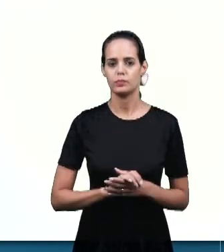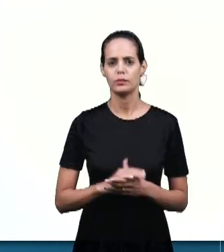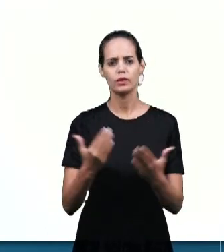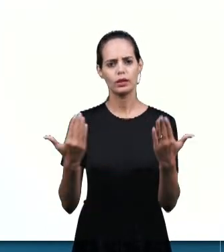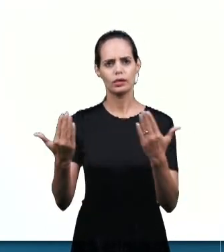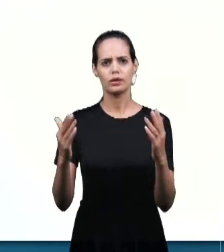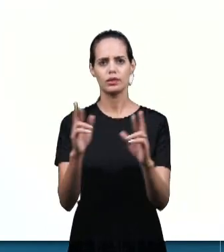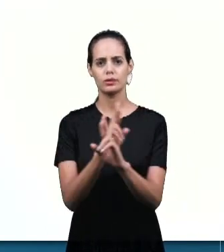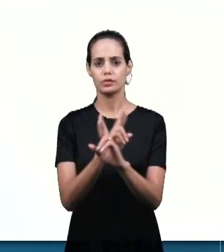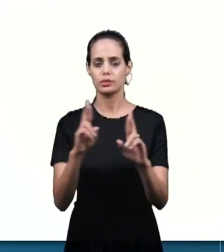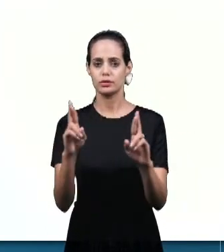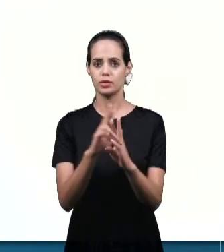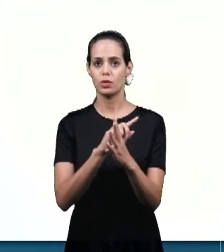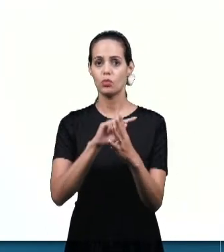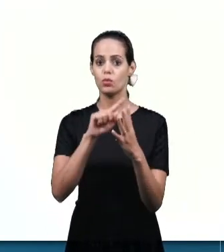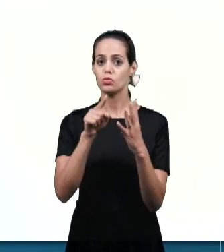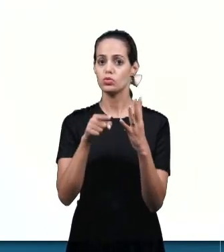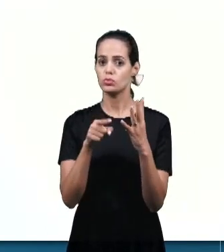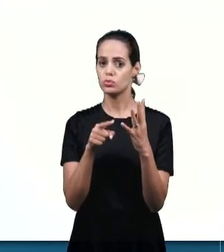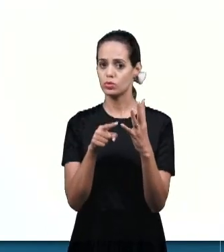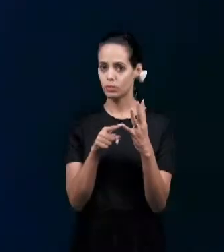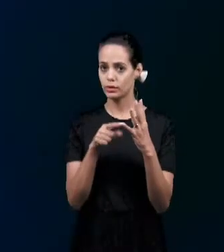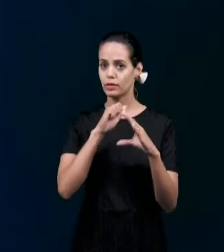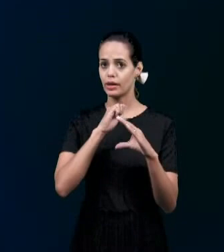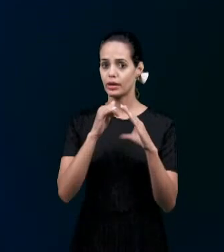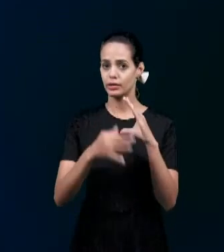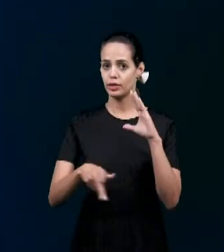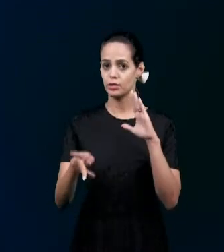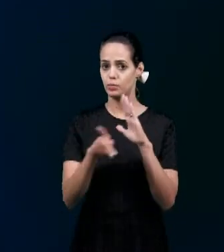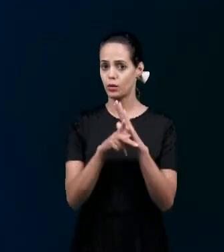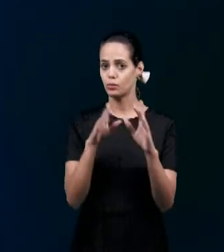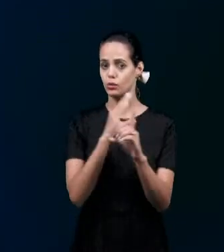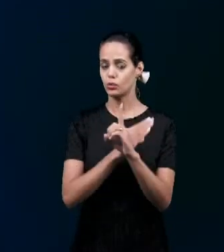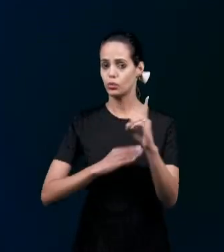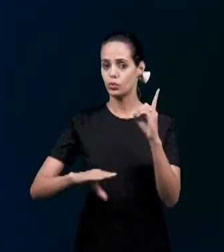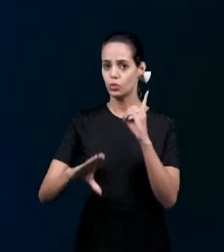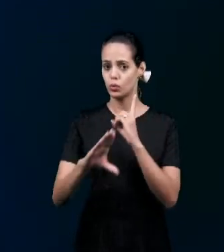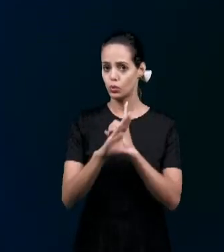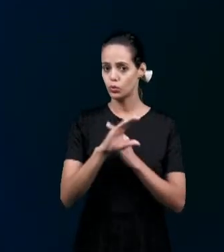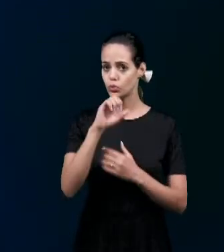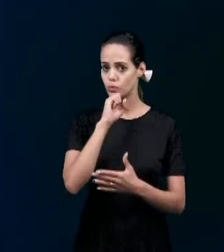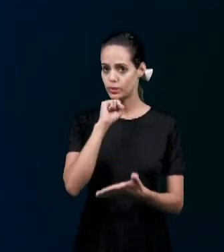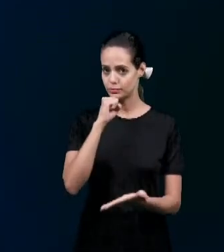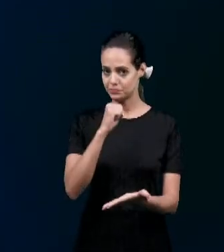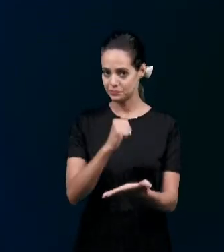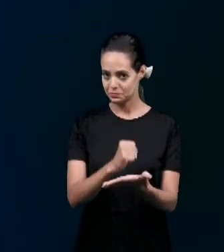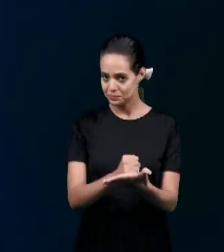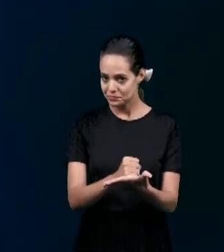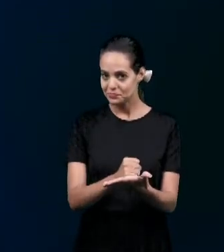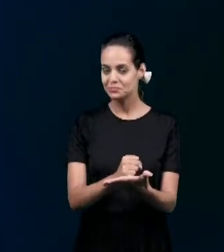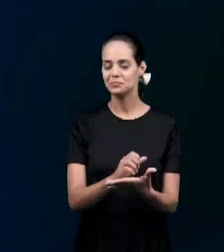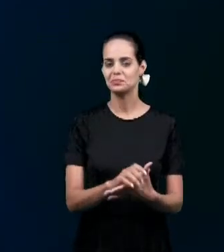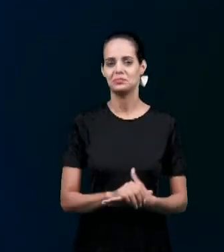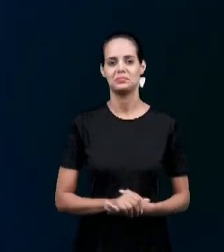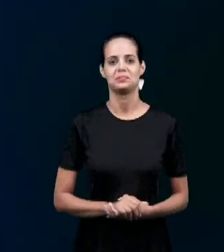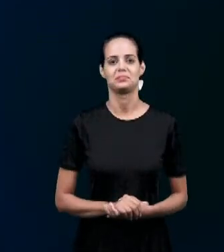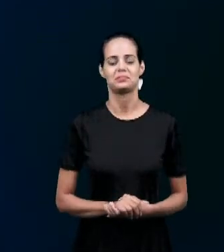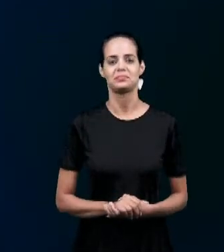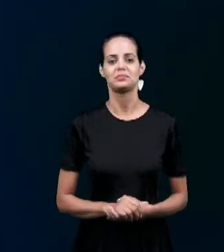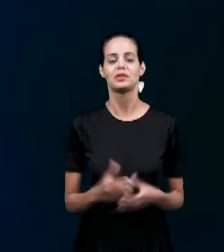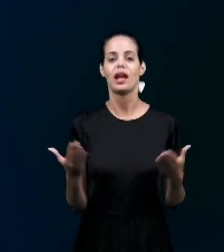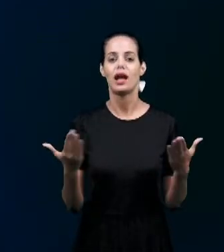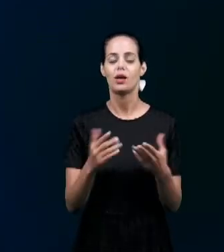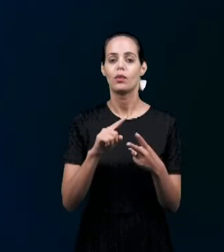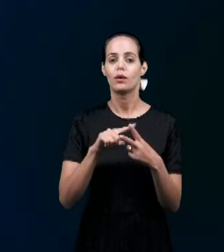quatro elementos Do culto Do Velho Testamento Muito bem Essa resposta Agora nós iremos ouvir De dois irmãos